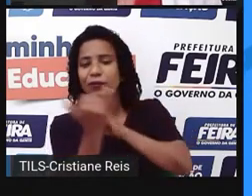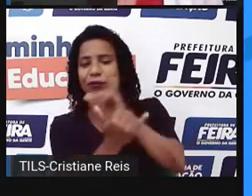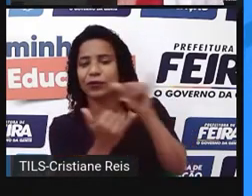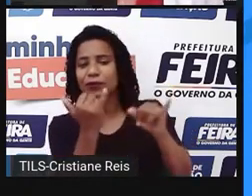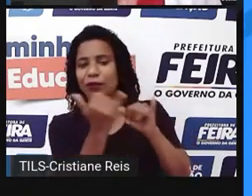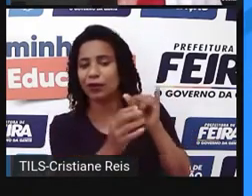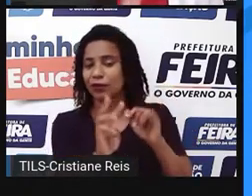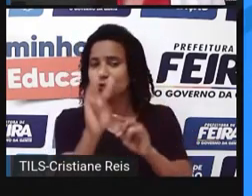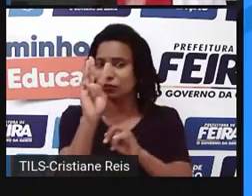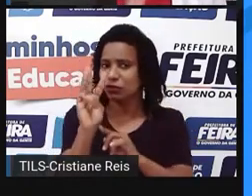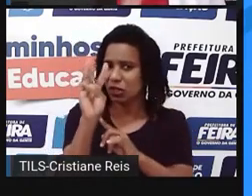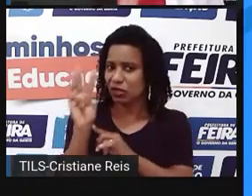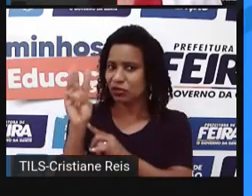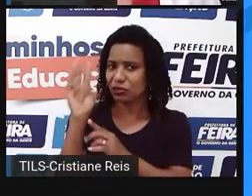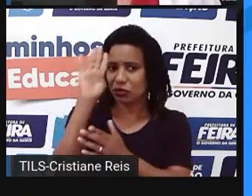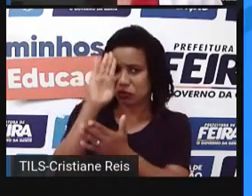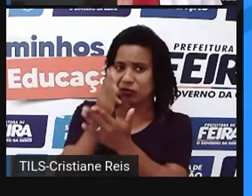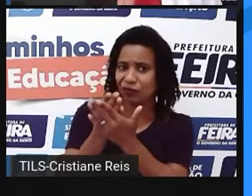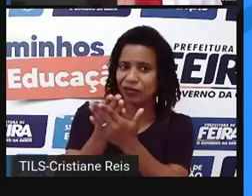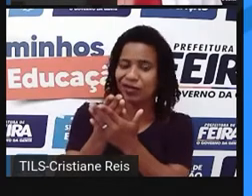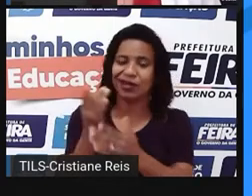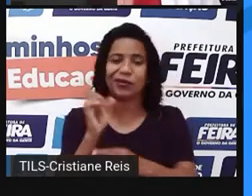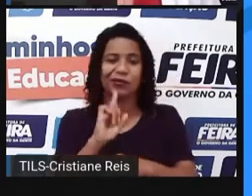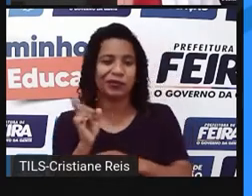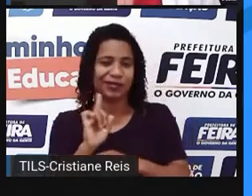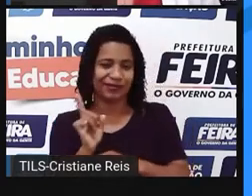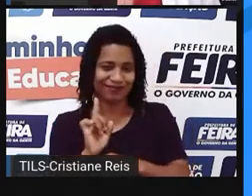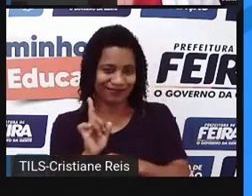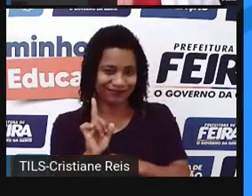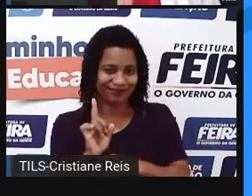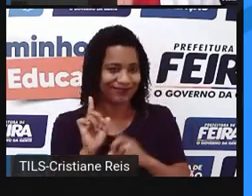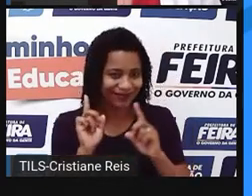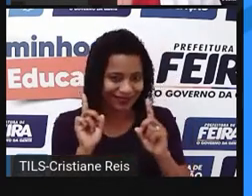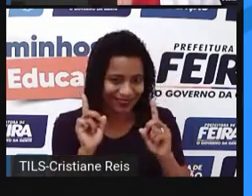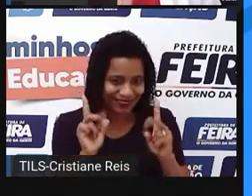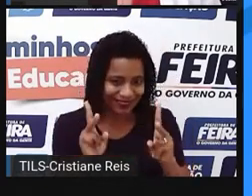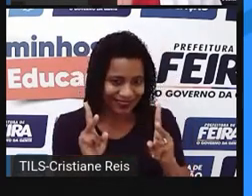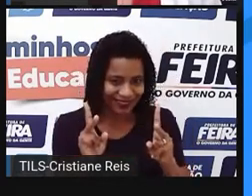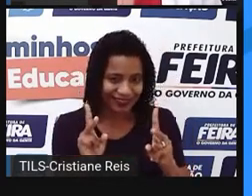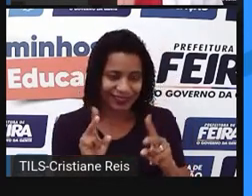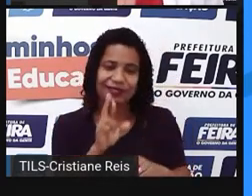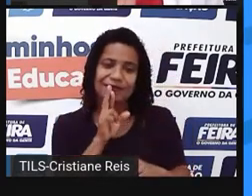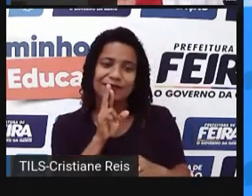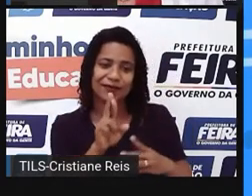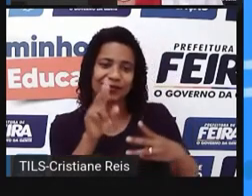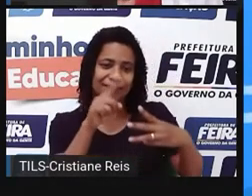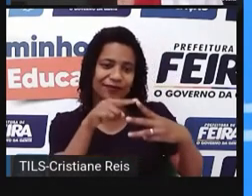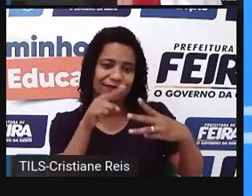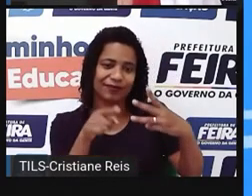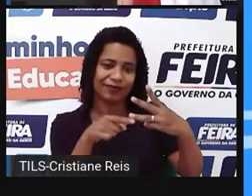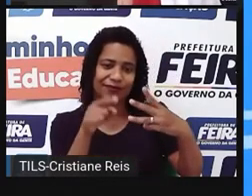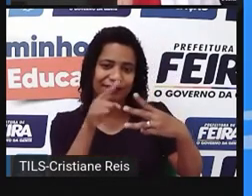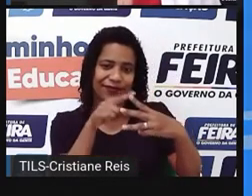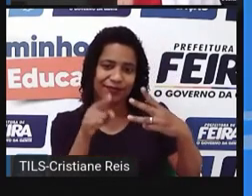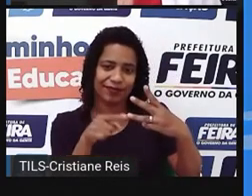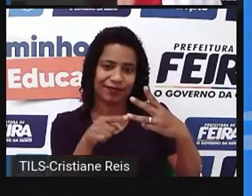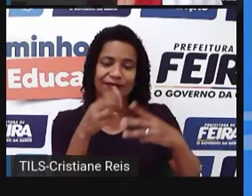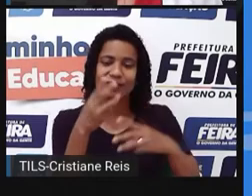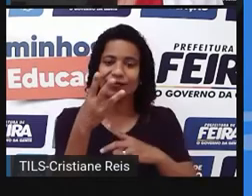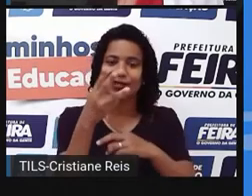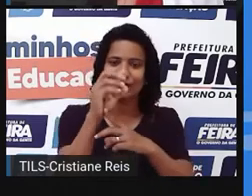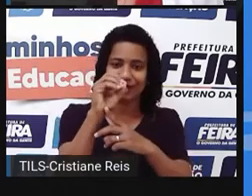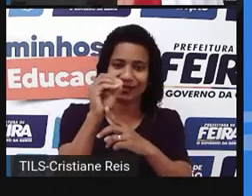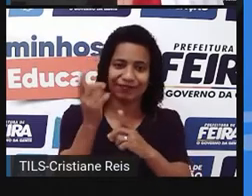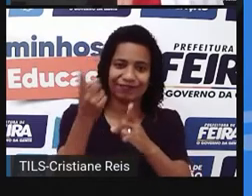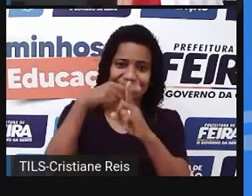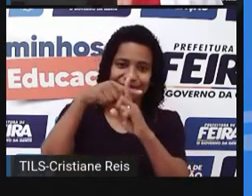site. Se você pode confiar ou não nele, ok? Então, a resposta correta é esta. Fizemos mais 30 pontos.